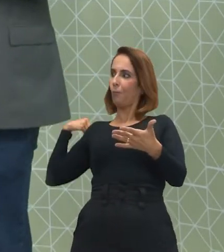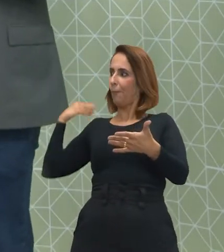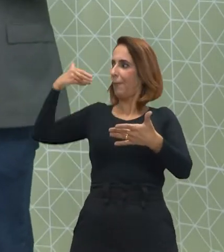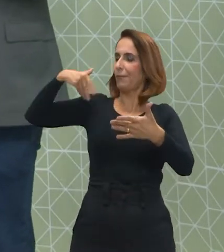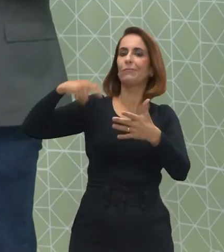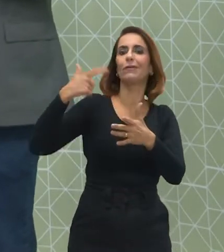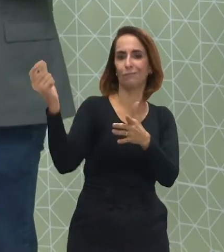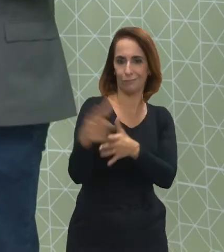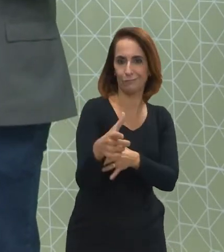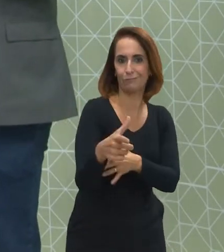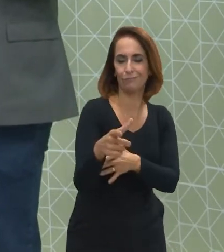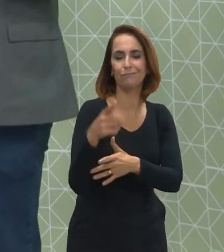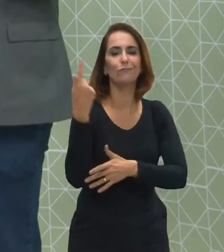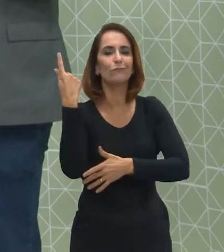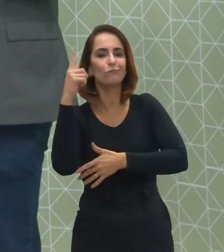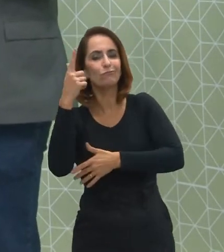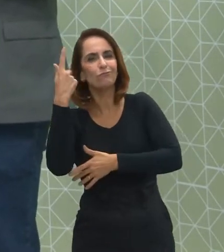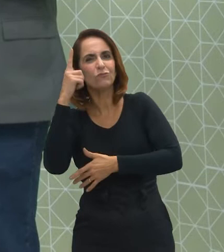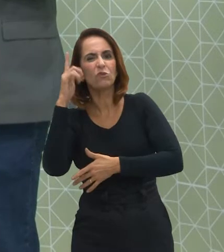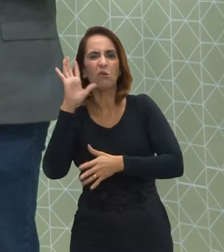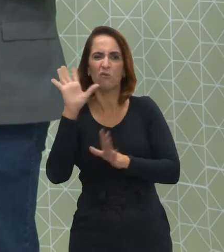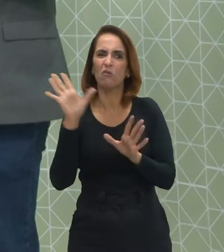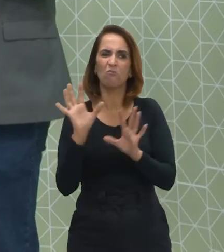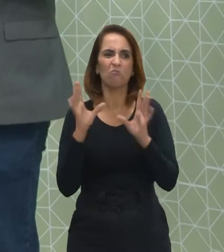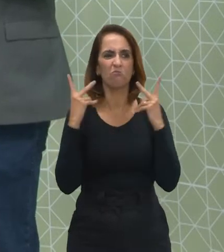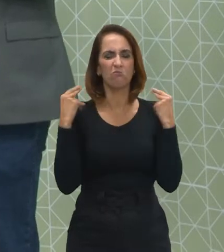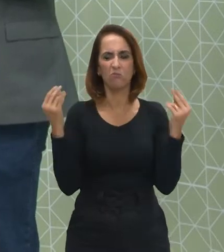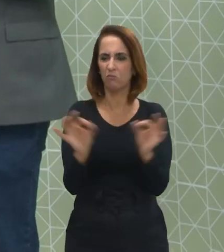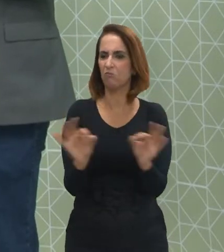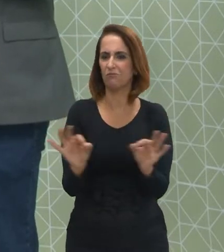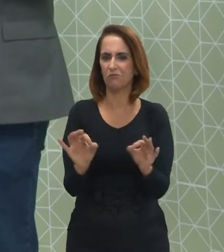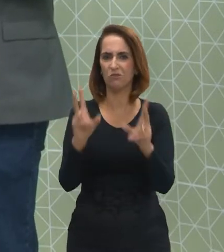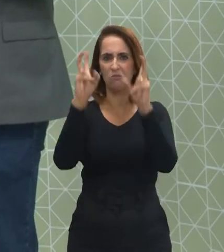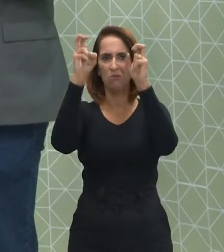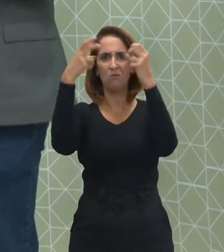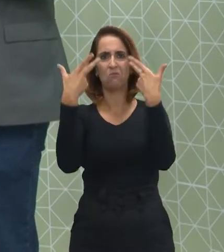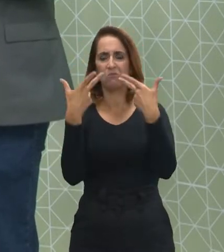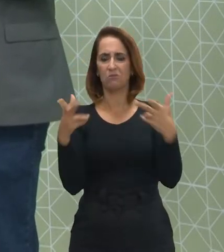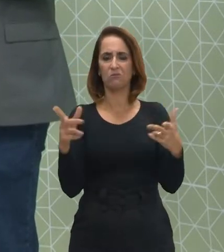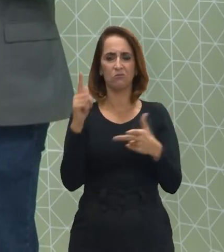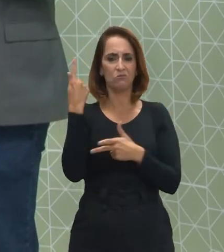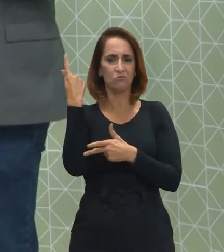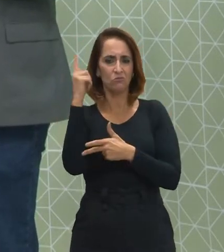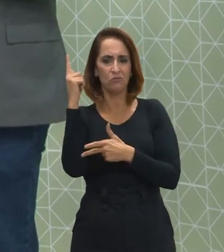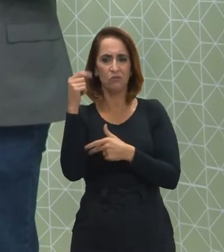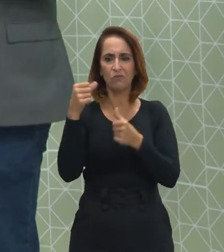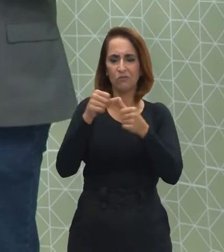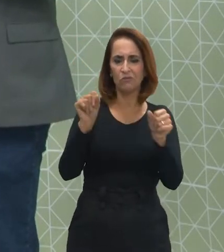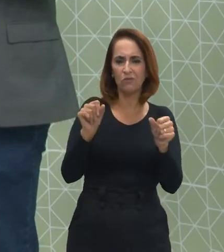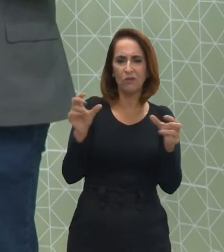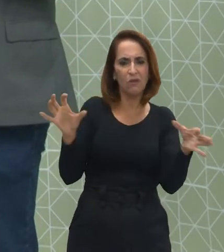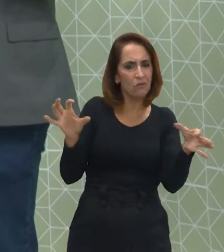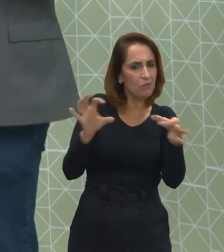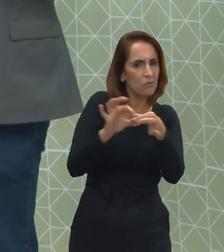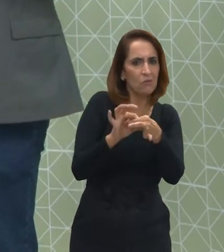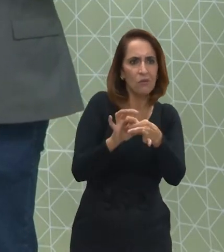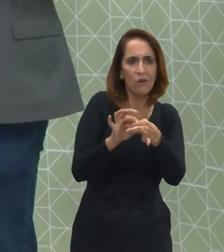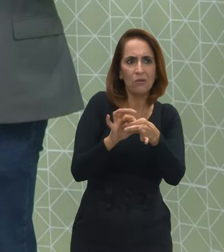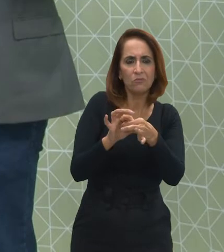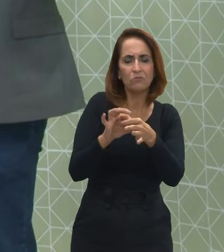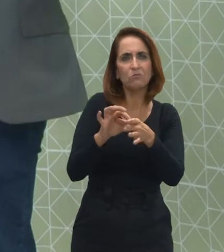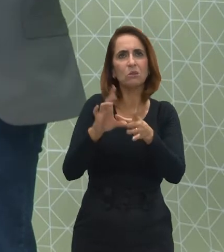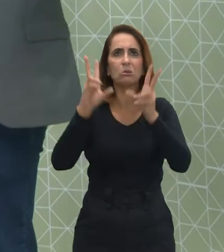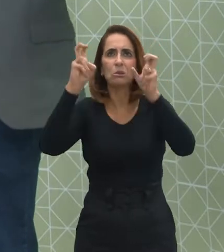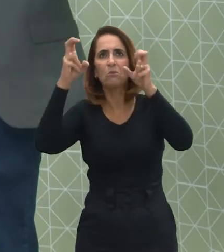a geografia normalmente é bem comum temas da geografia estarem relacionados a temas